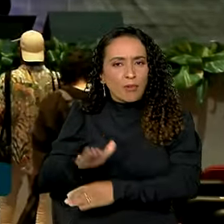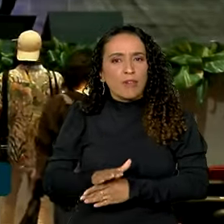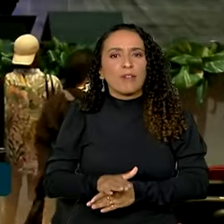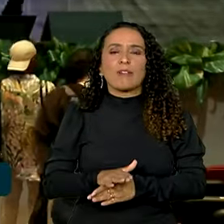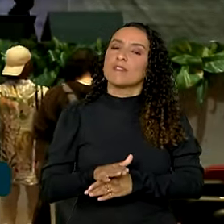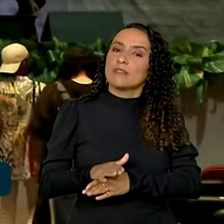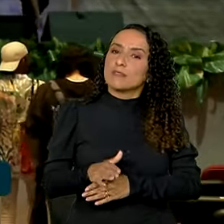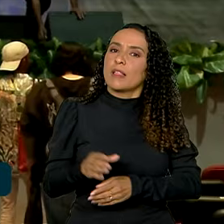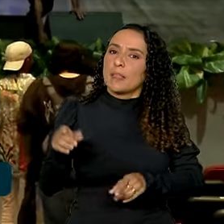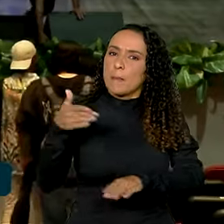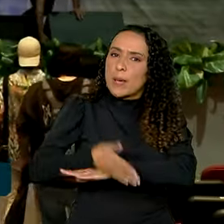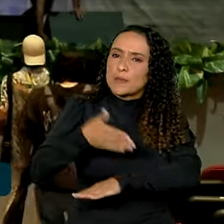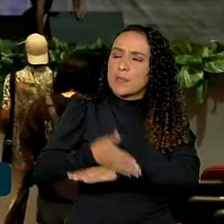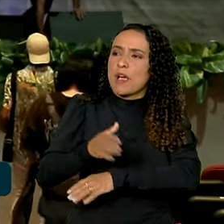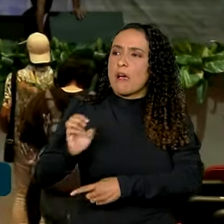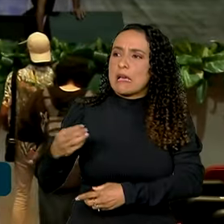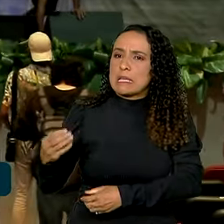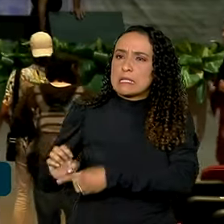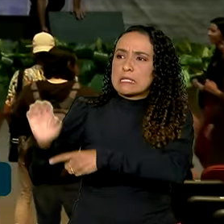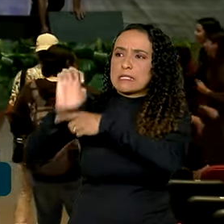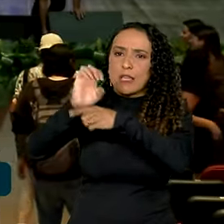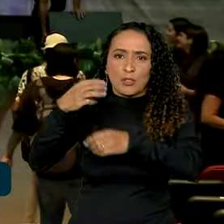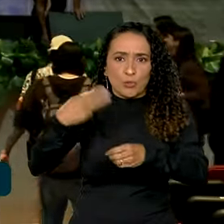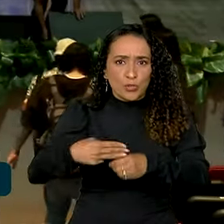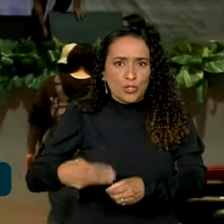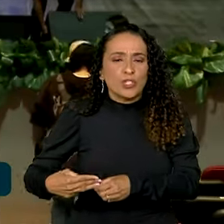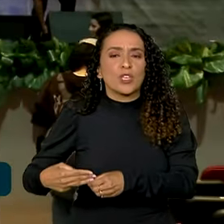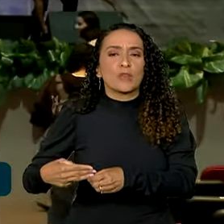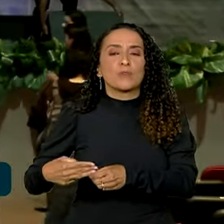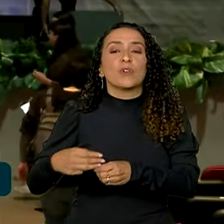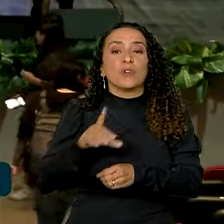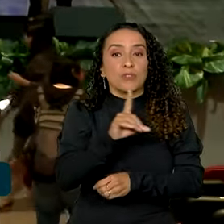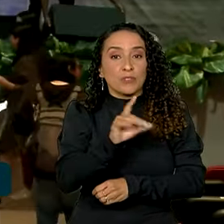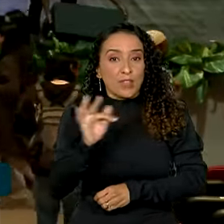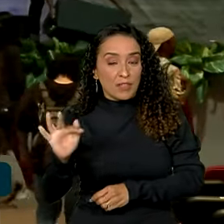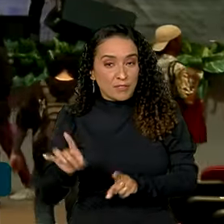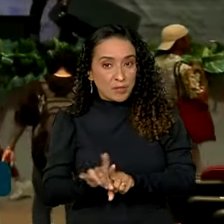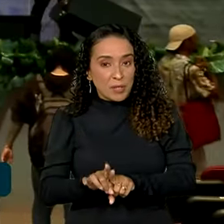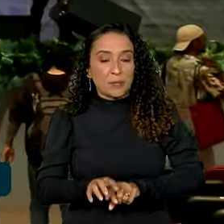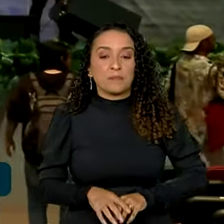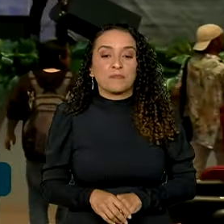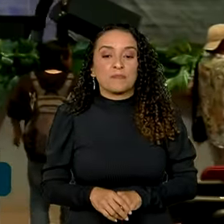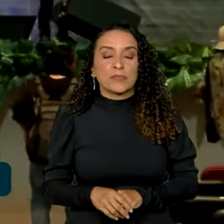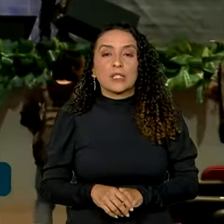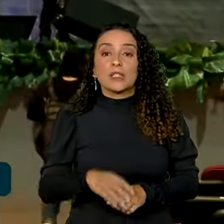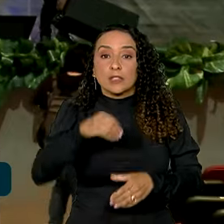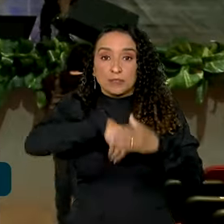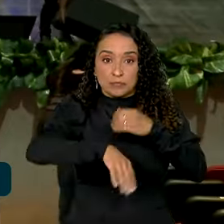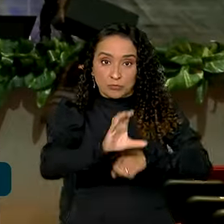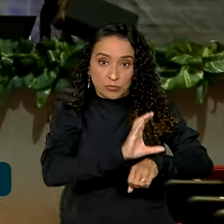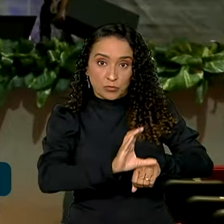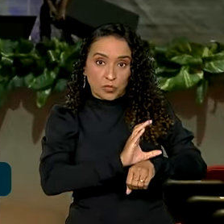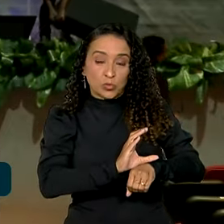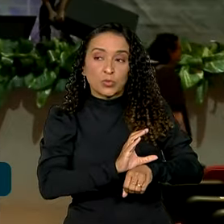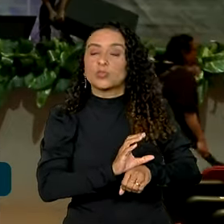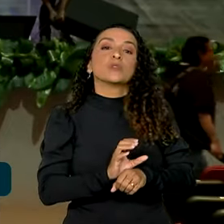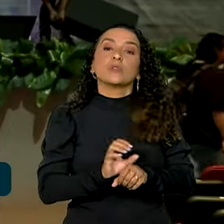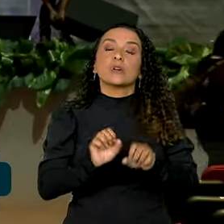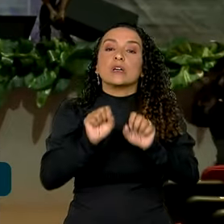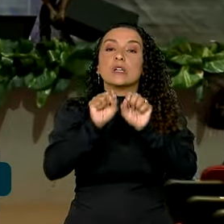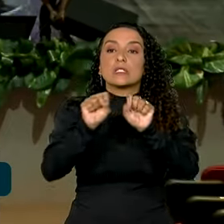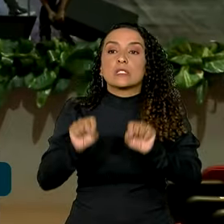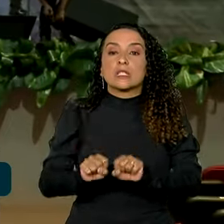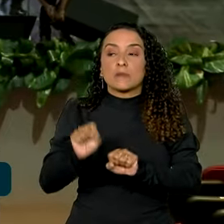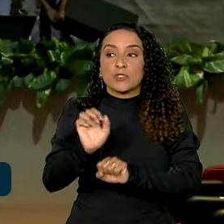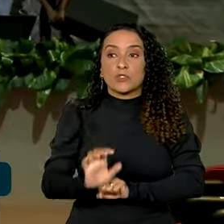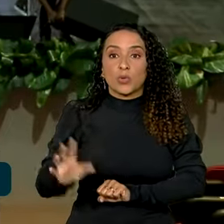com participação dos estados, municípios e do Distrito Federal. Previsto na Constituição, o Sistema Nacional de Cultura